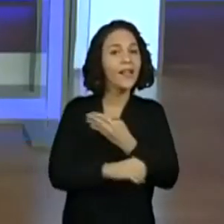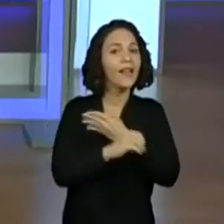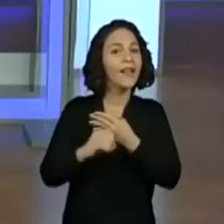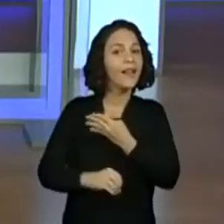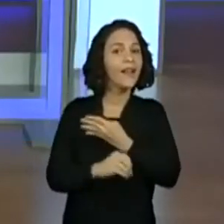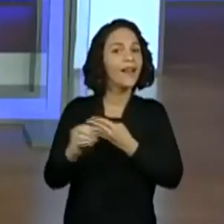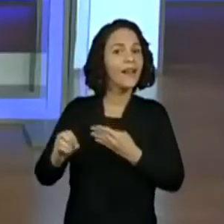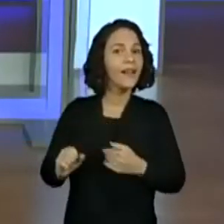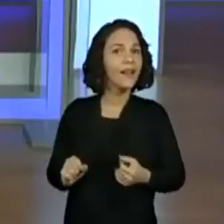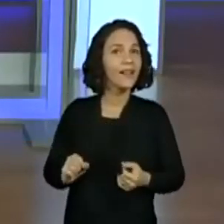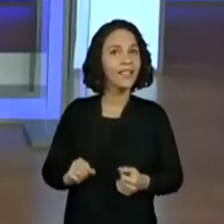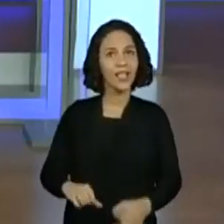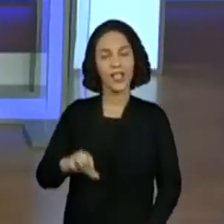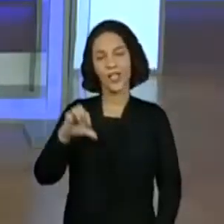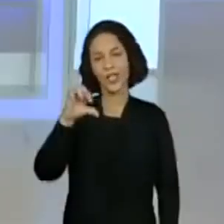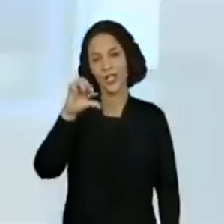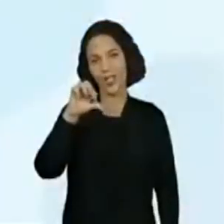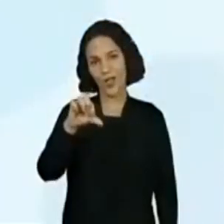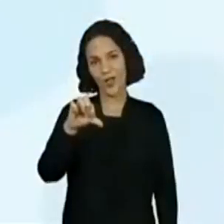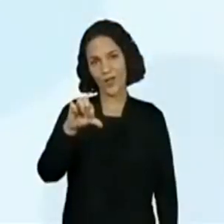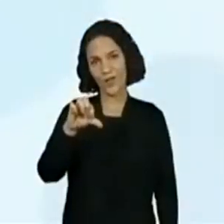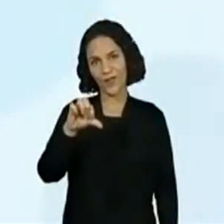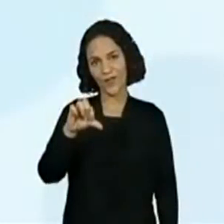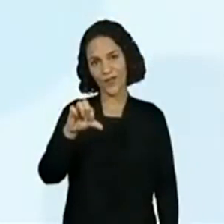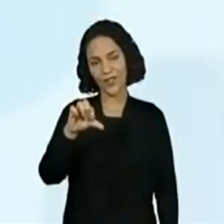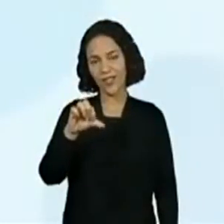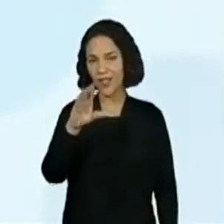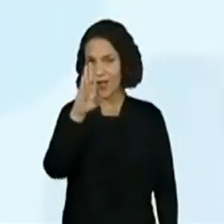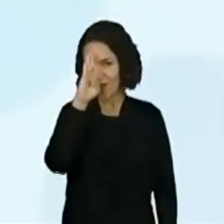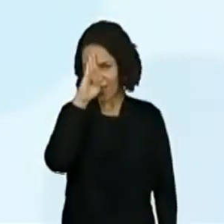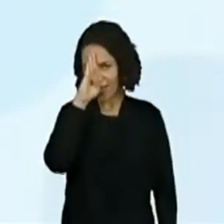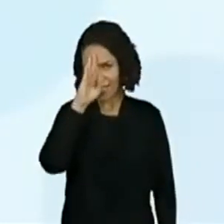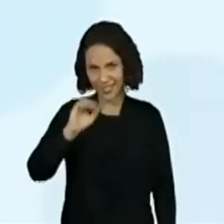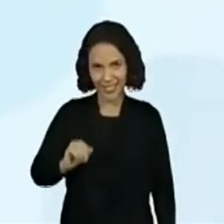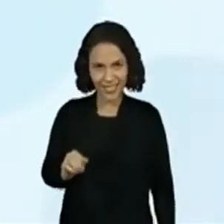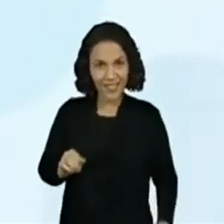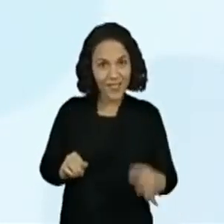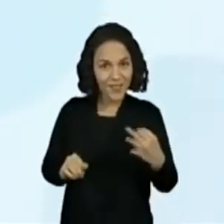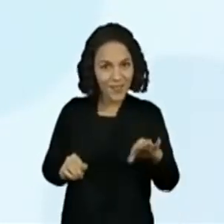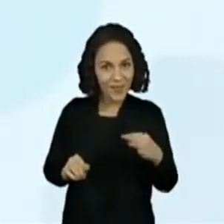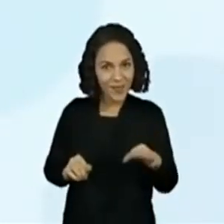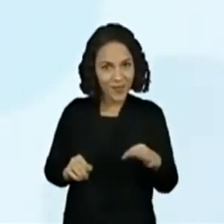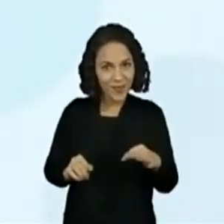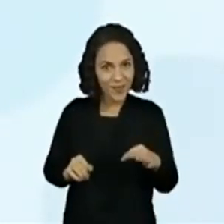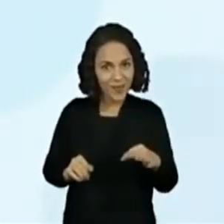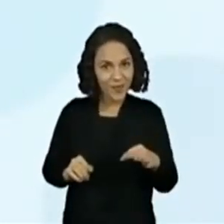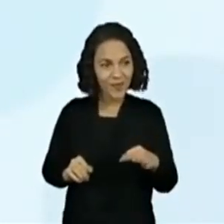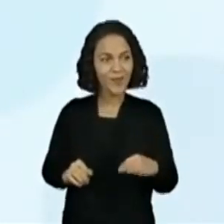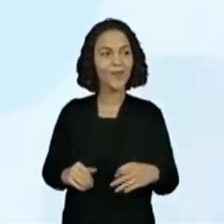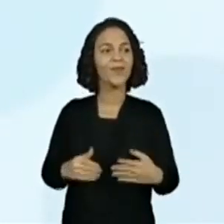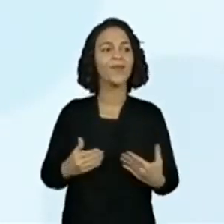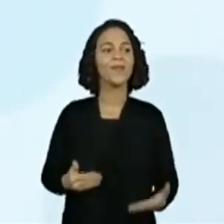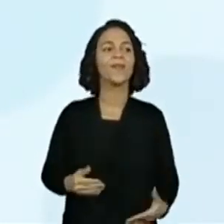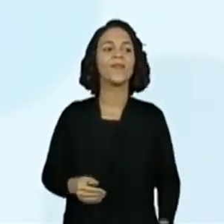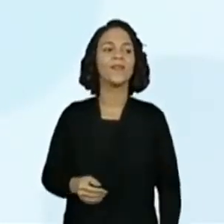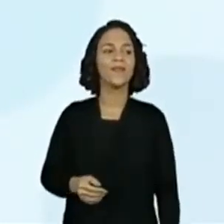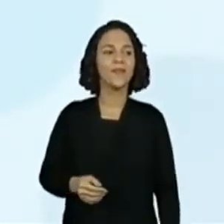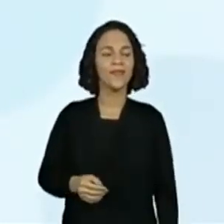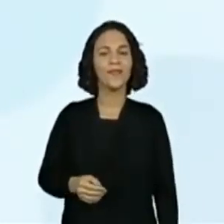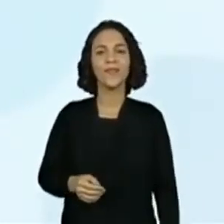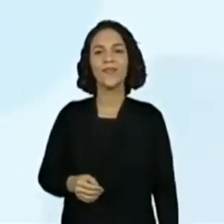aqui no cantinho, nove horas. Perfeito. Ponto. Resolvemos quando